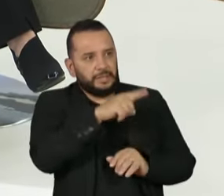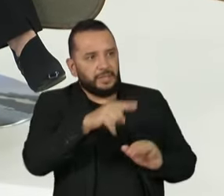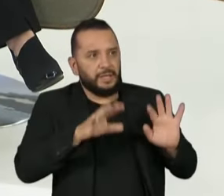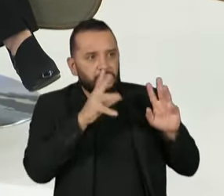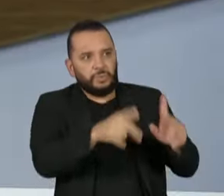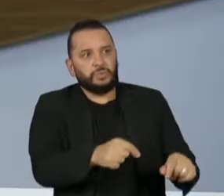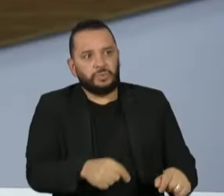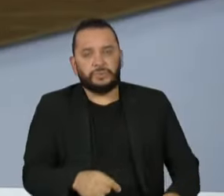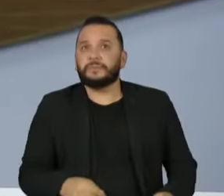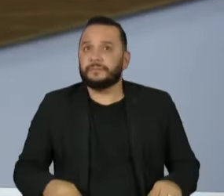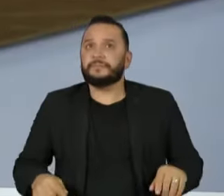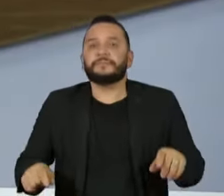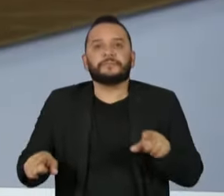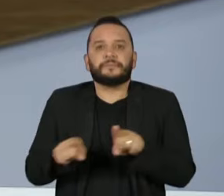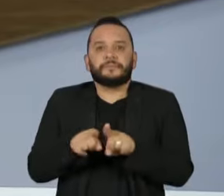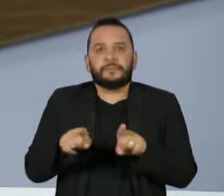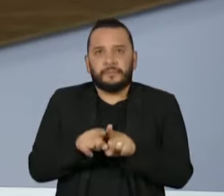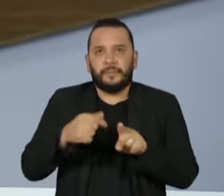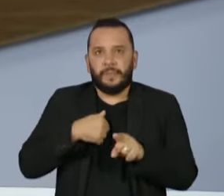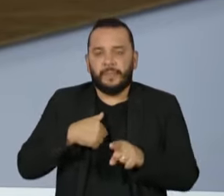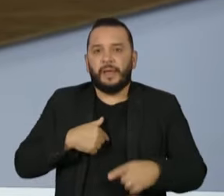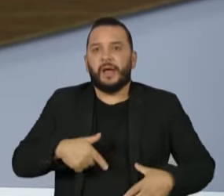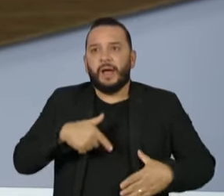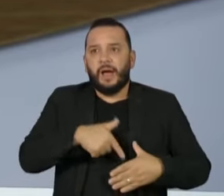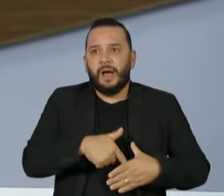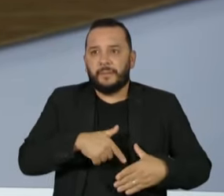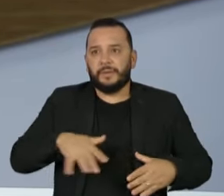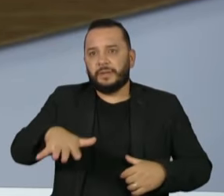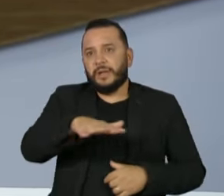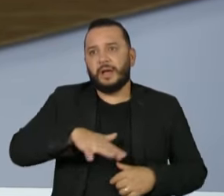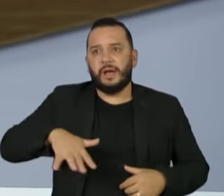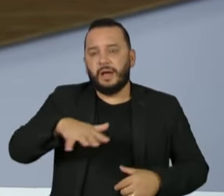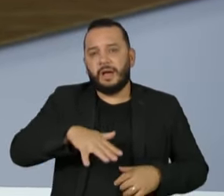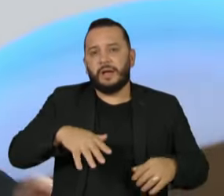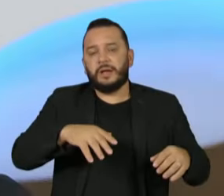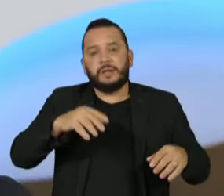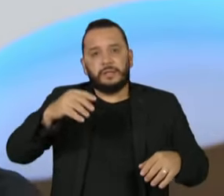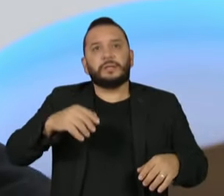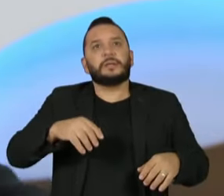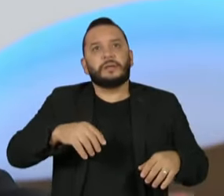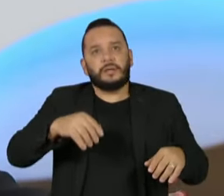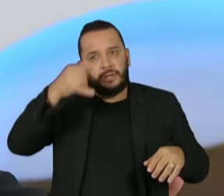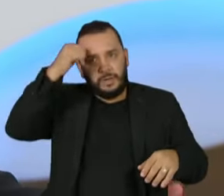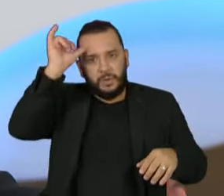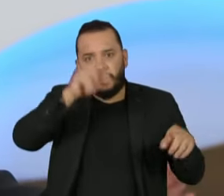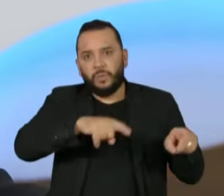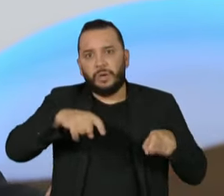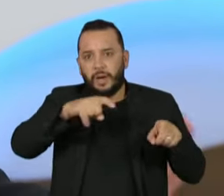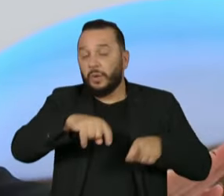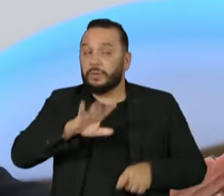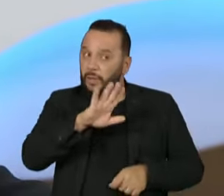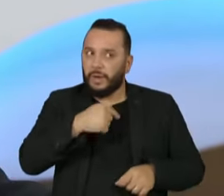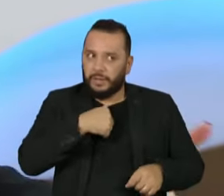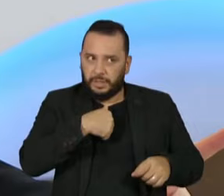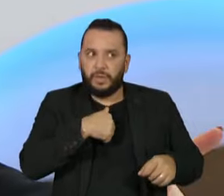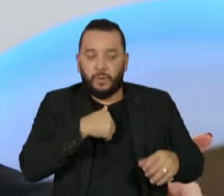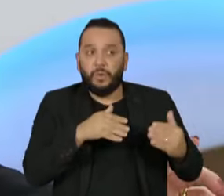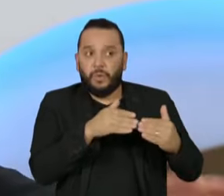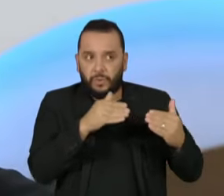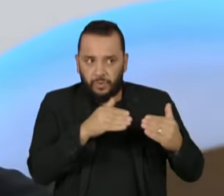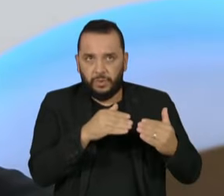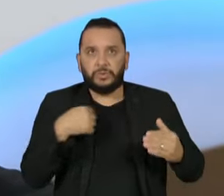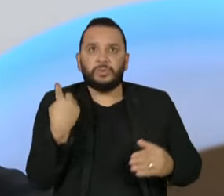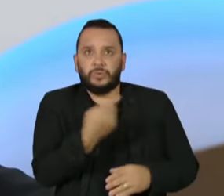Inclusive, a posse de armas em toda a extensão da zona rural, senador? Não, mas aí eu sou a favor, aí eu sou a favor e isso nós